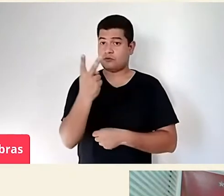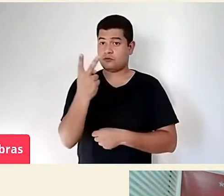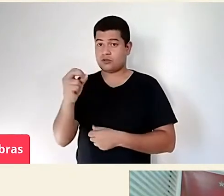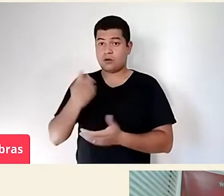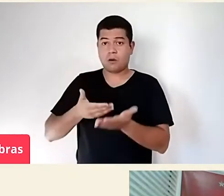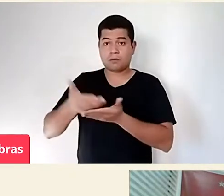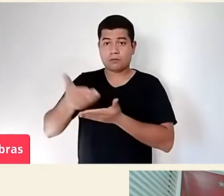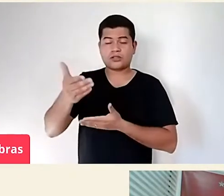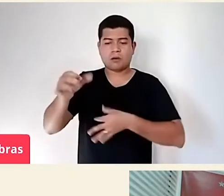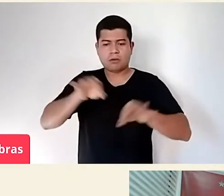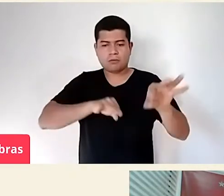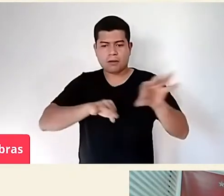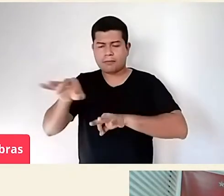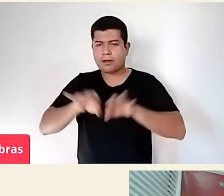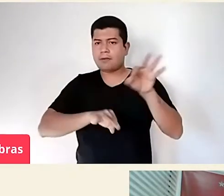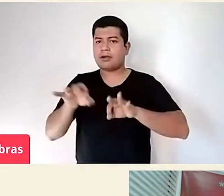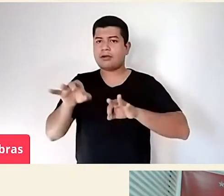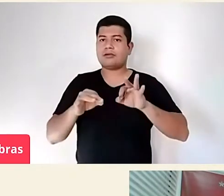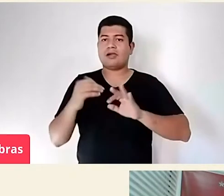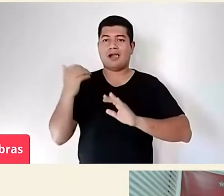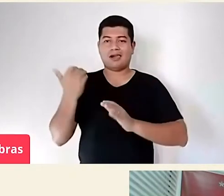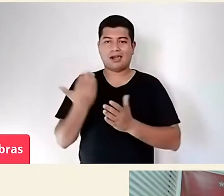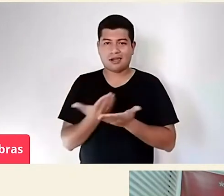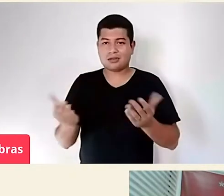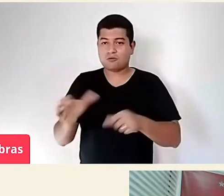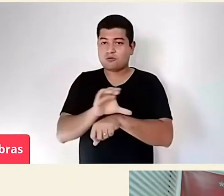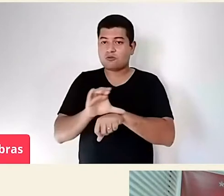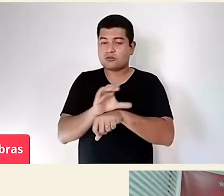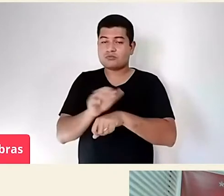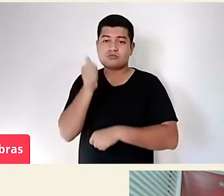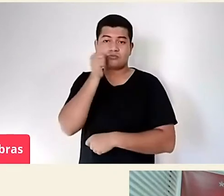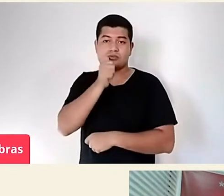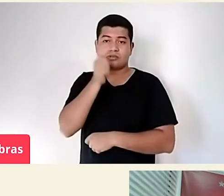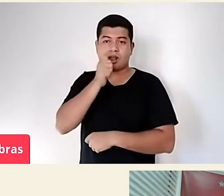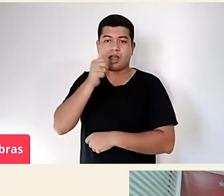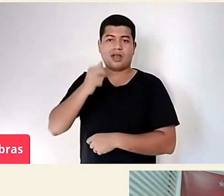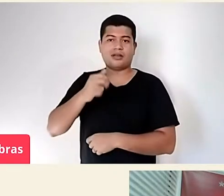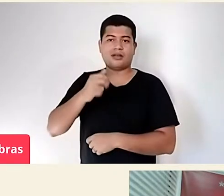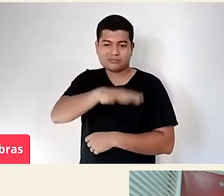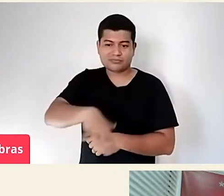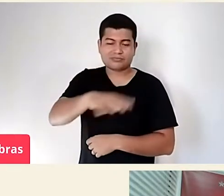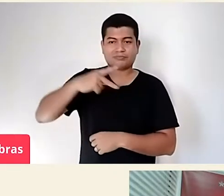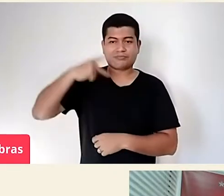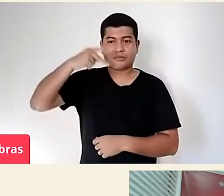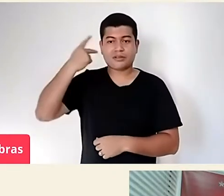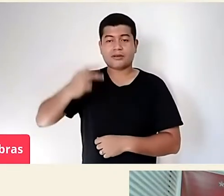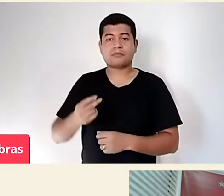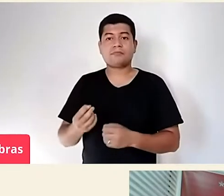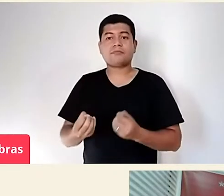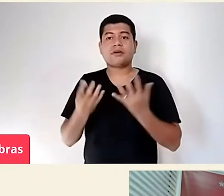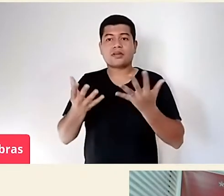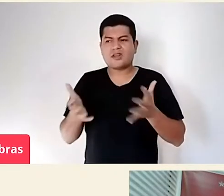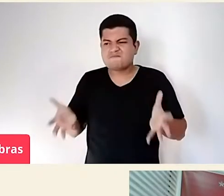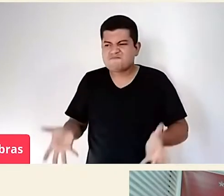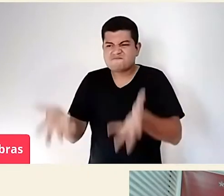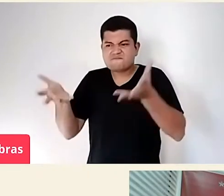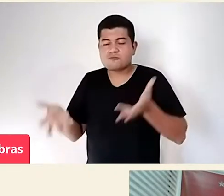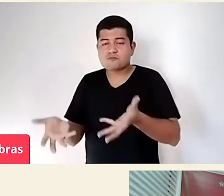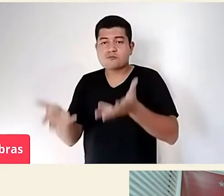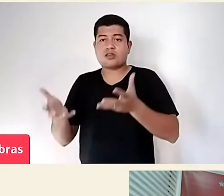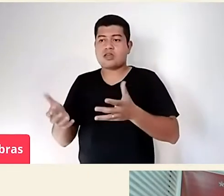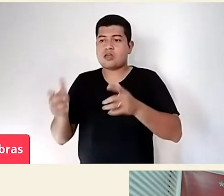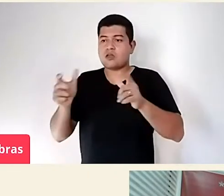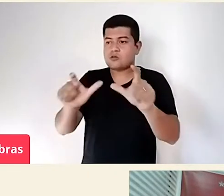Mulheres na Política, para fazer esse despertar mesmo de que as mulheres, em todos os lugares que elas estão, elas podem